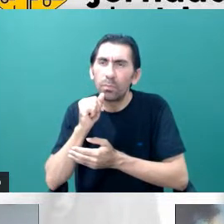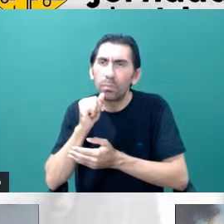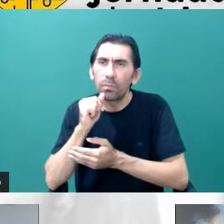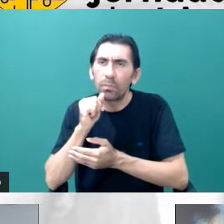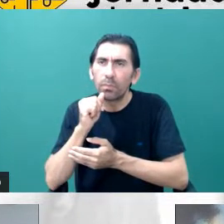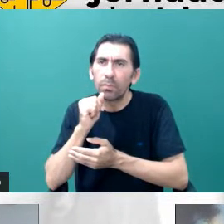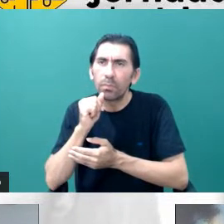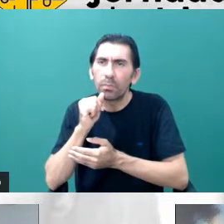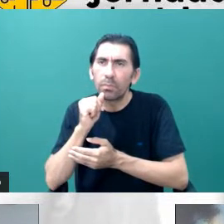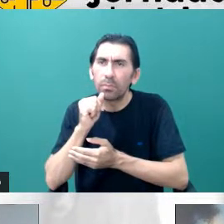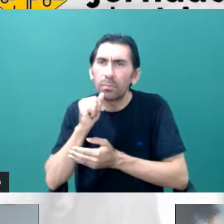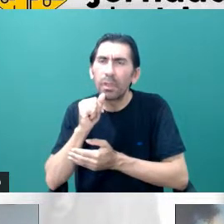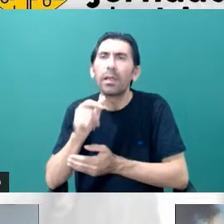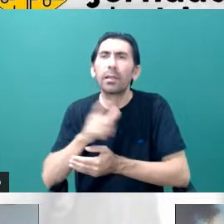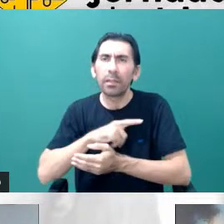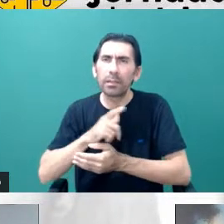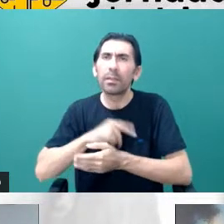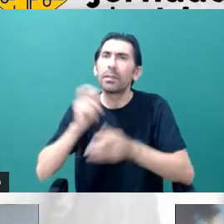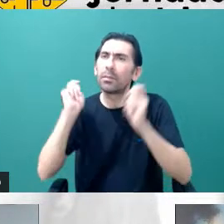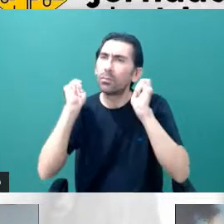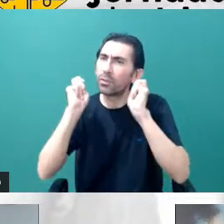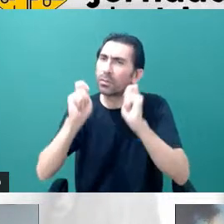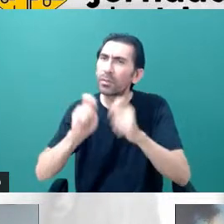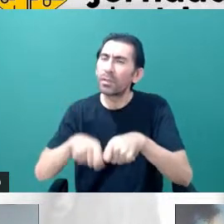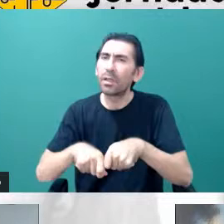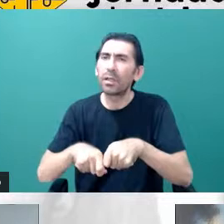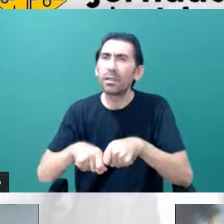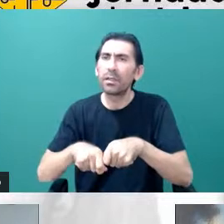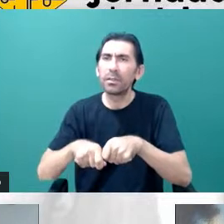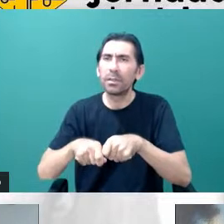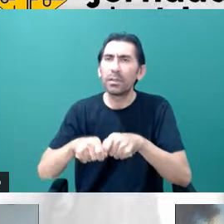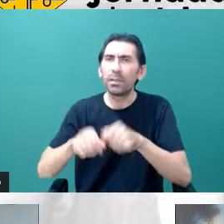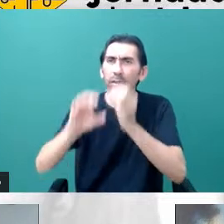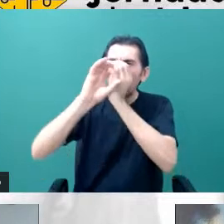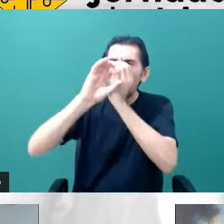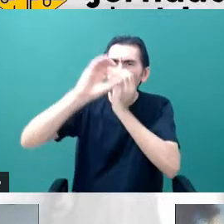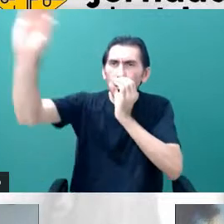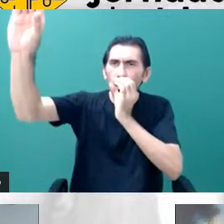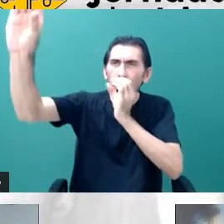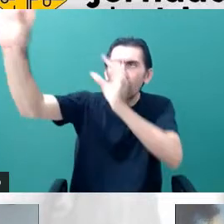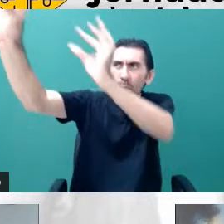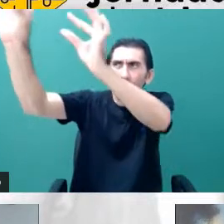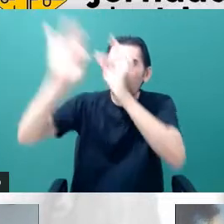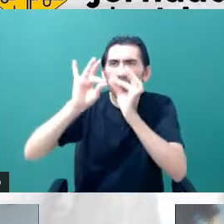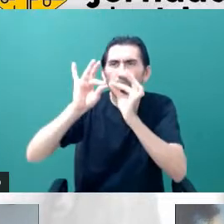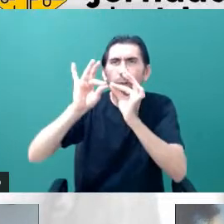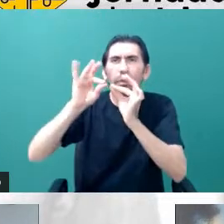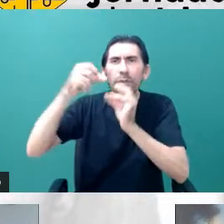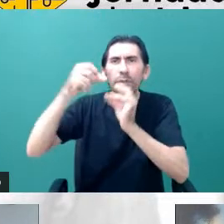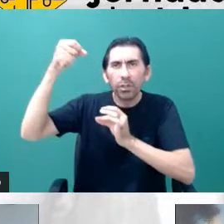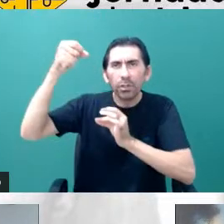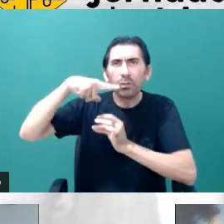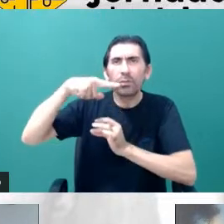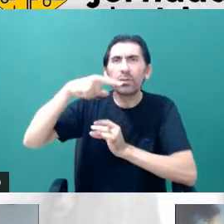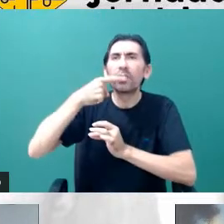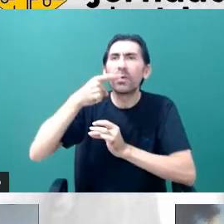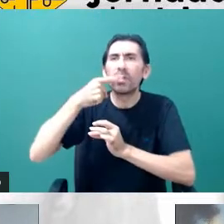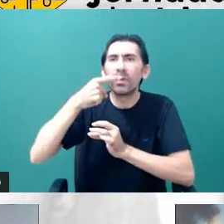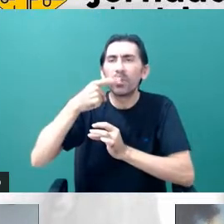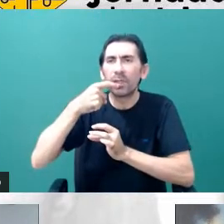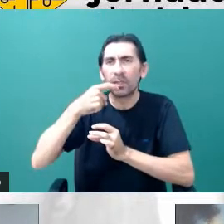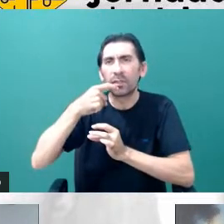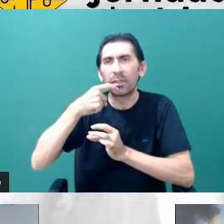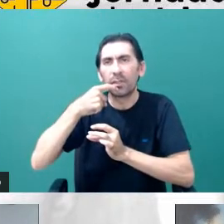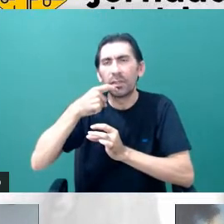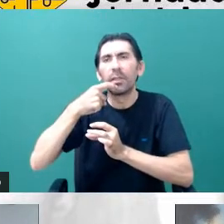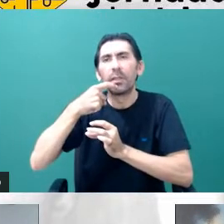que tem capacidade de espectroscopia no óptico e no infravermelho. Então, com um